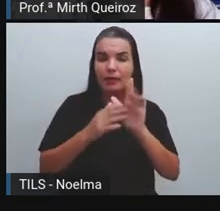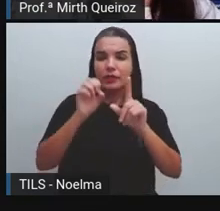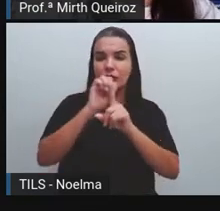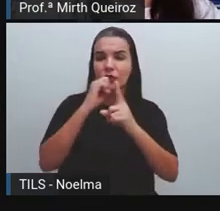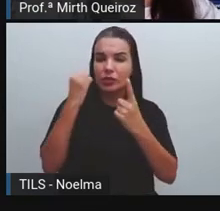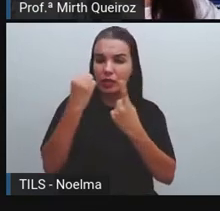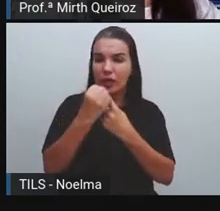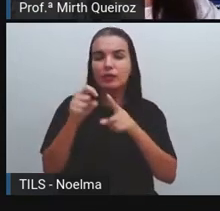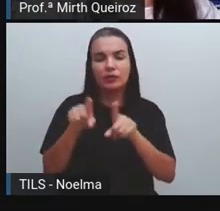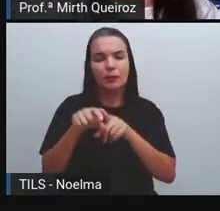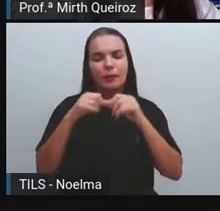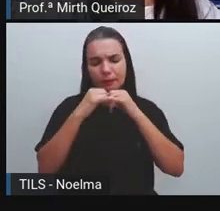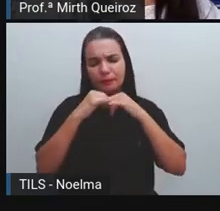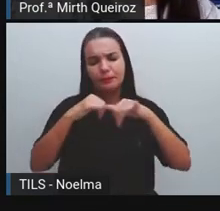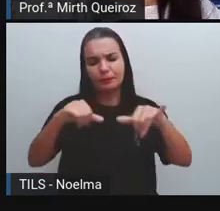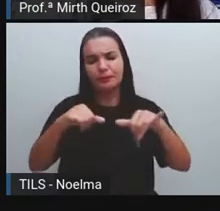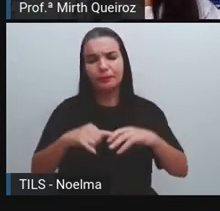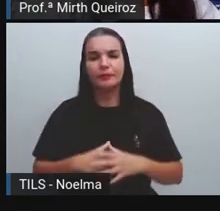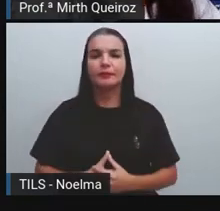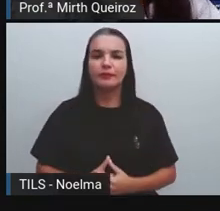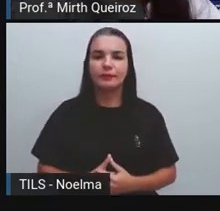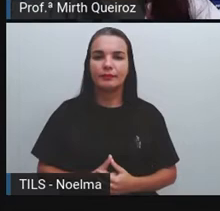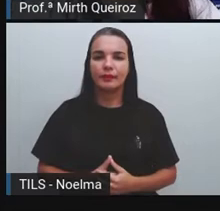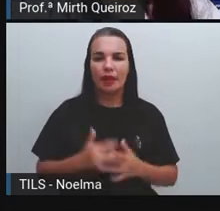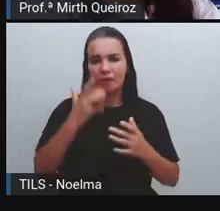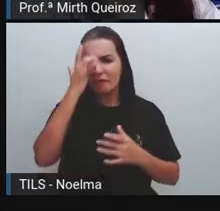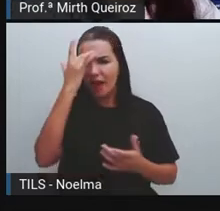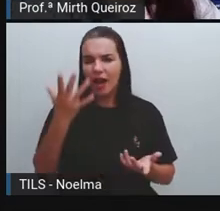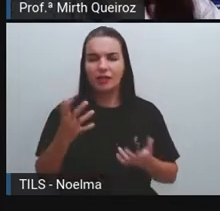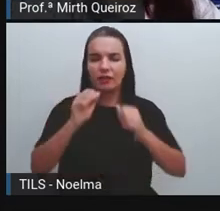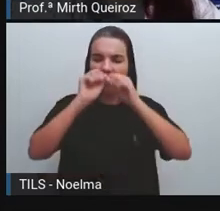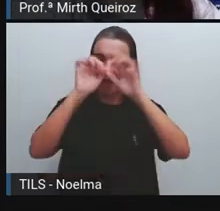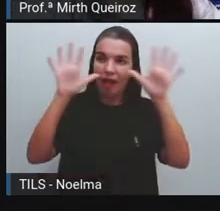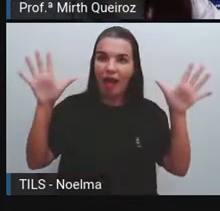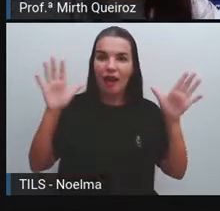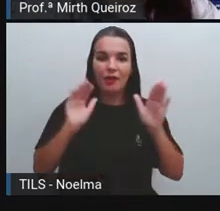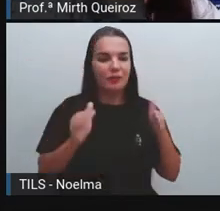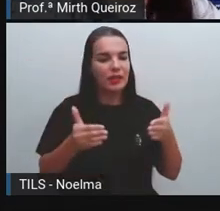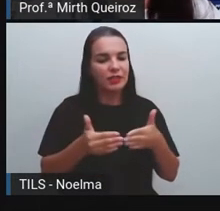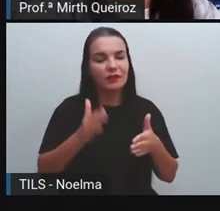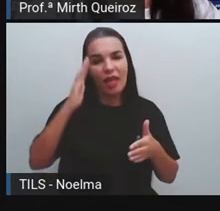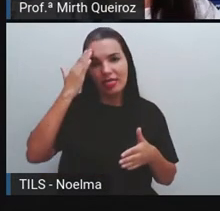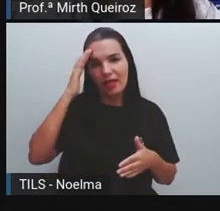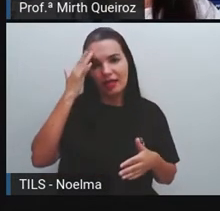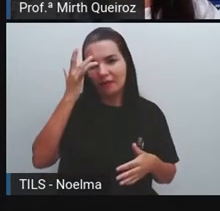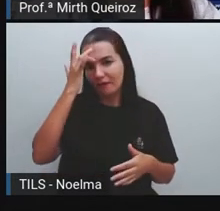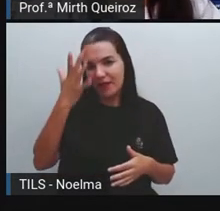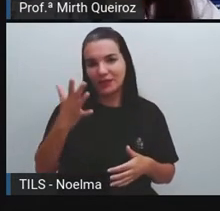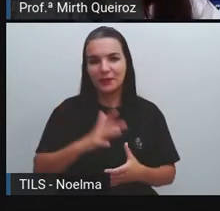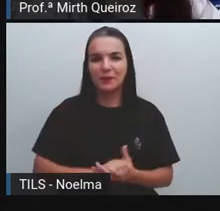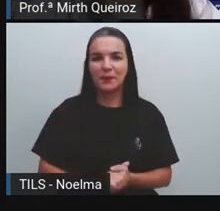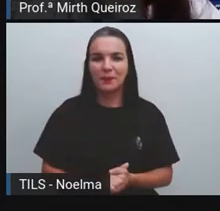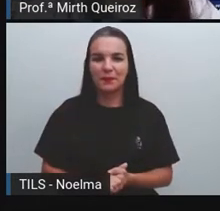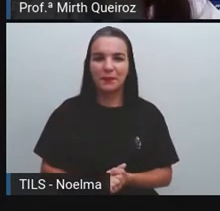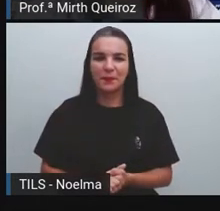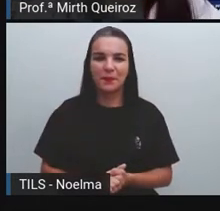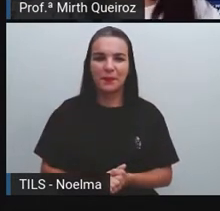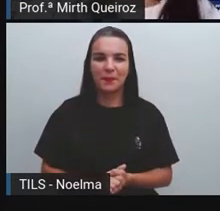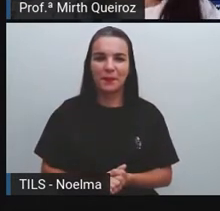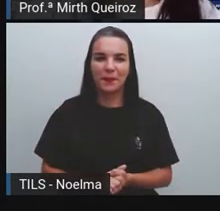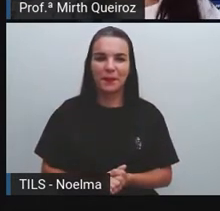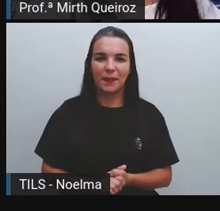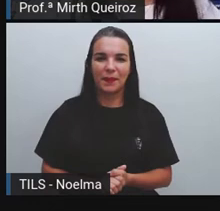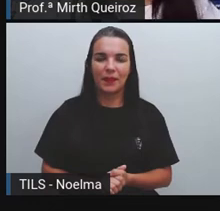aí para transmitir uma informação de forma mais fácil, mais clara, mais objetiva, né? E prazerosa também.